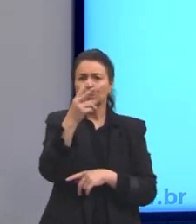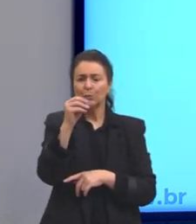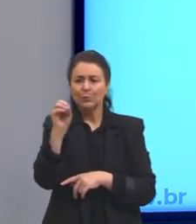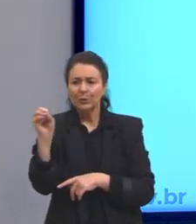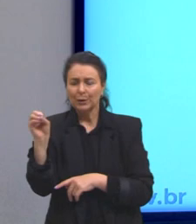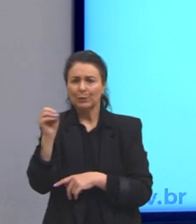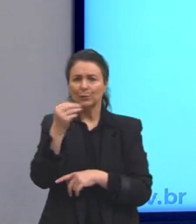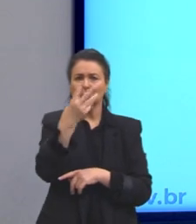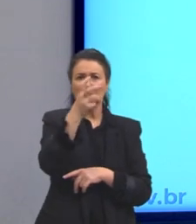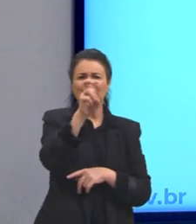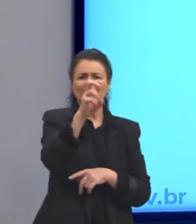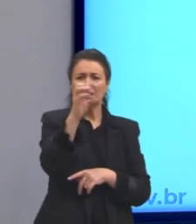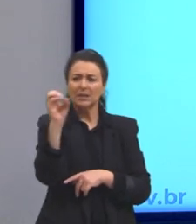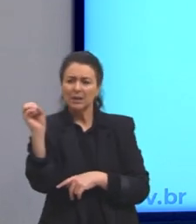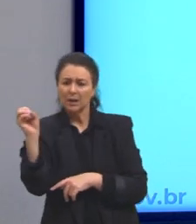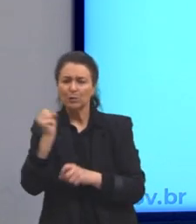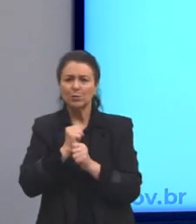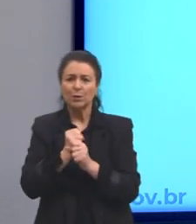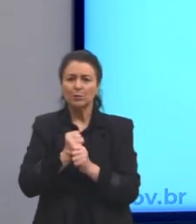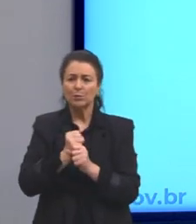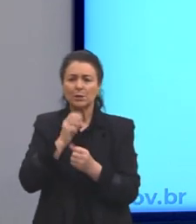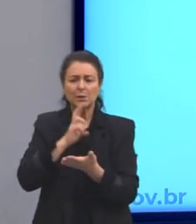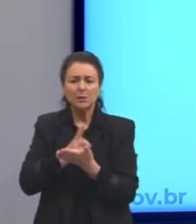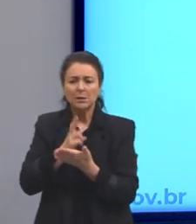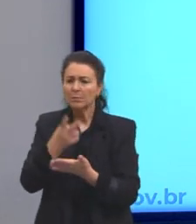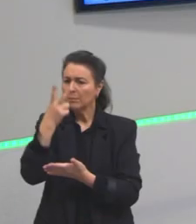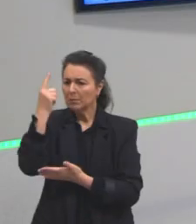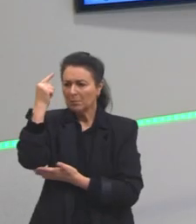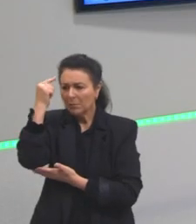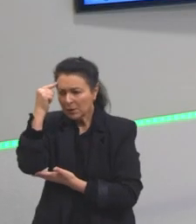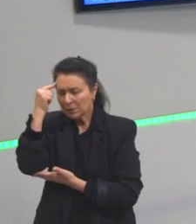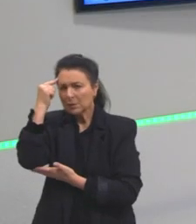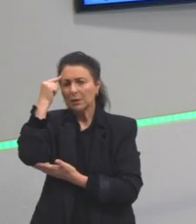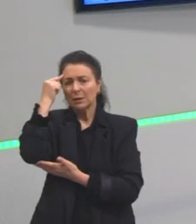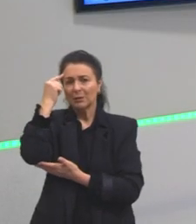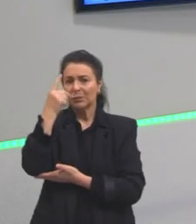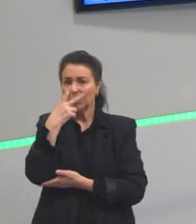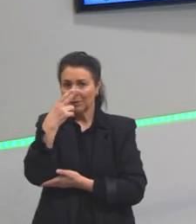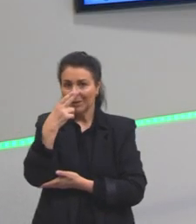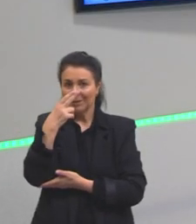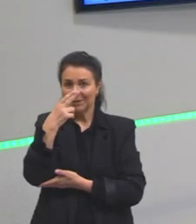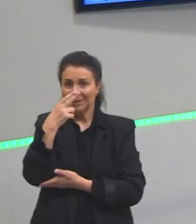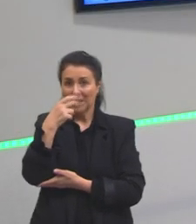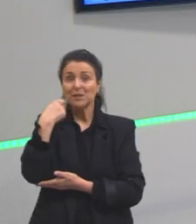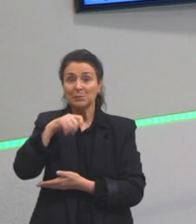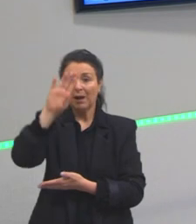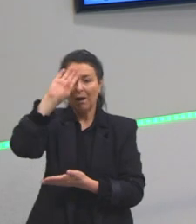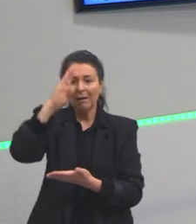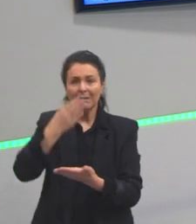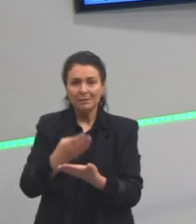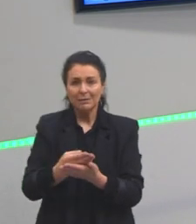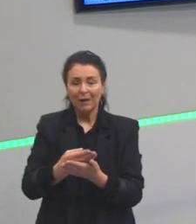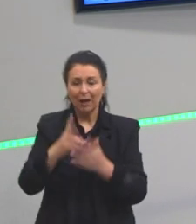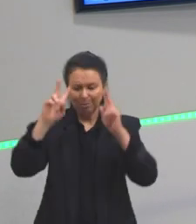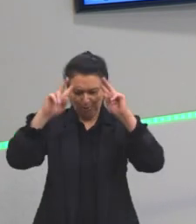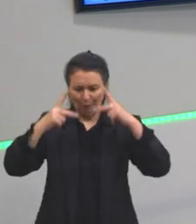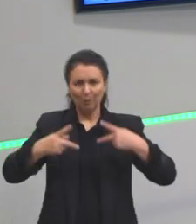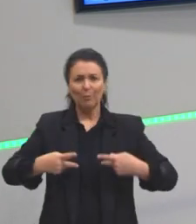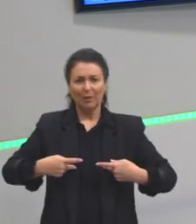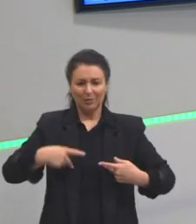anos, pensando a mesma coisa. Porque a gente tem que ter fé na humanidade ainda. Então, gente percebe que